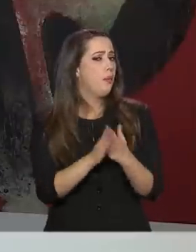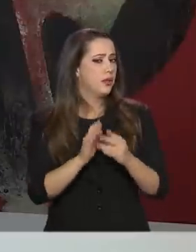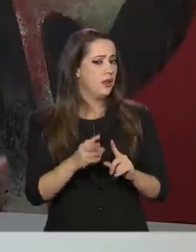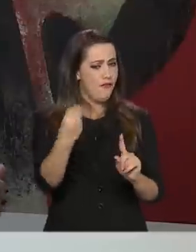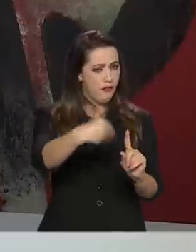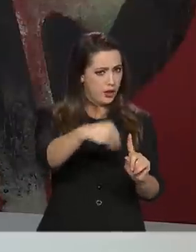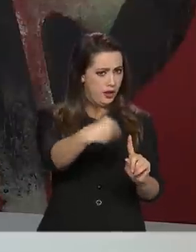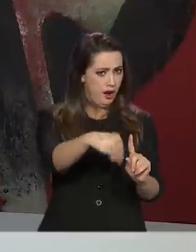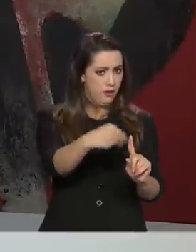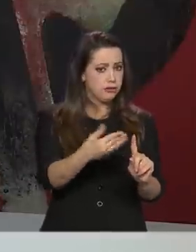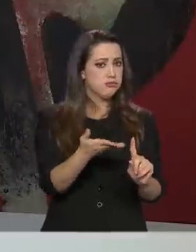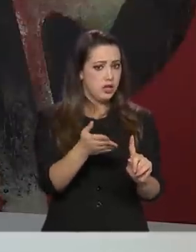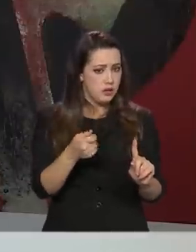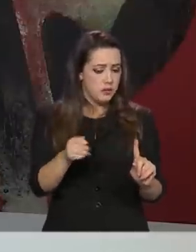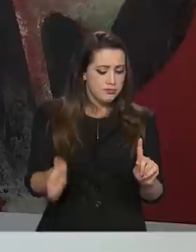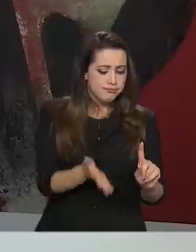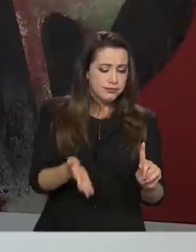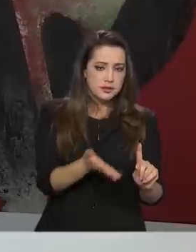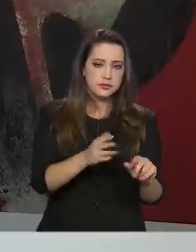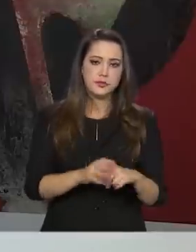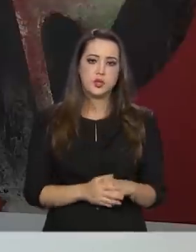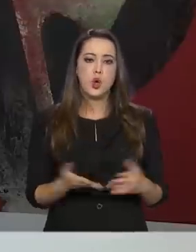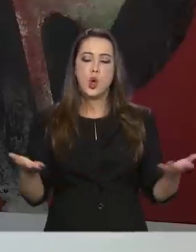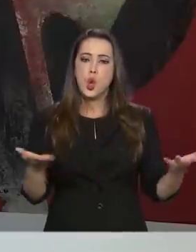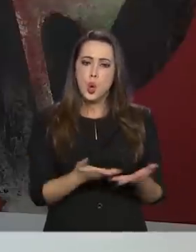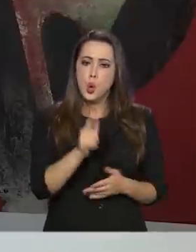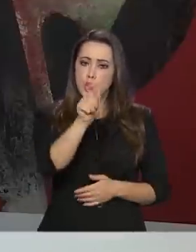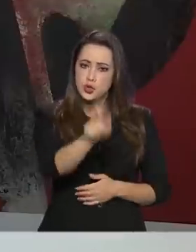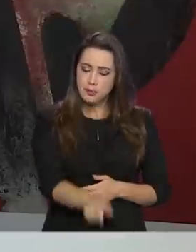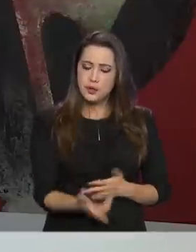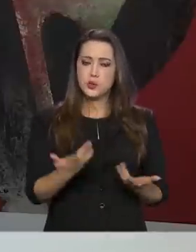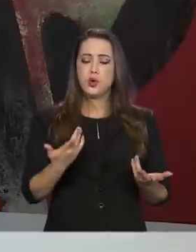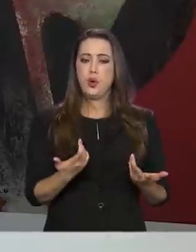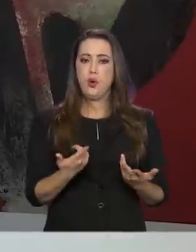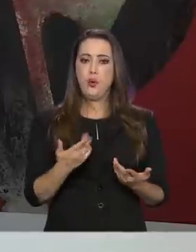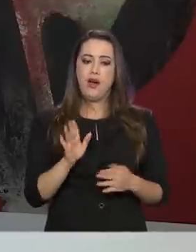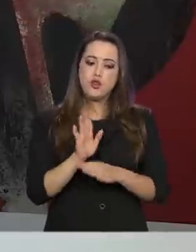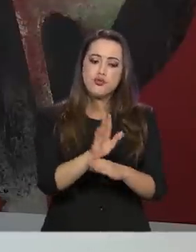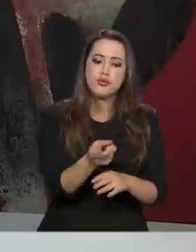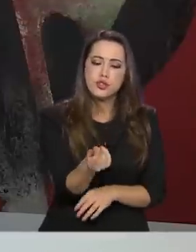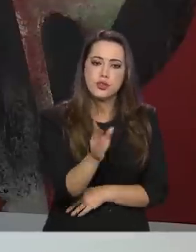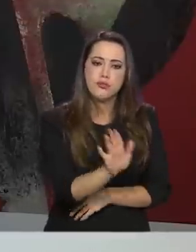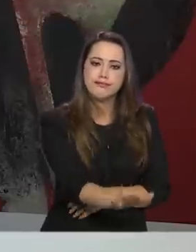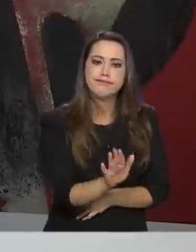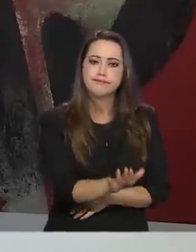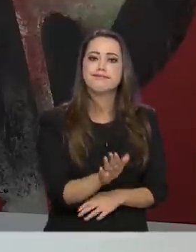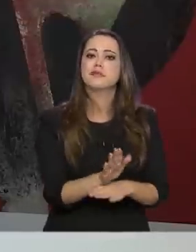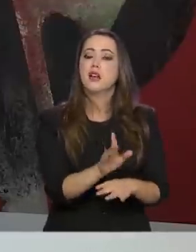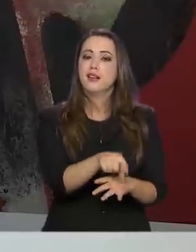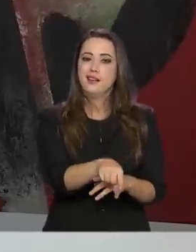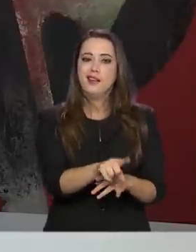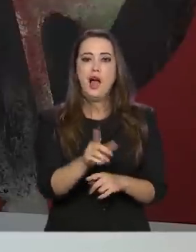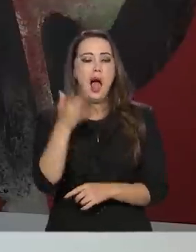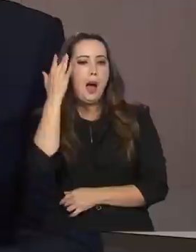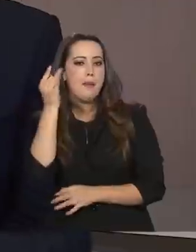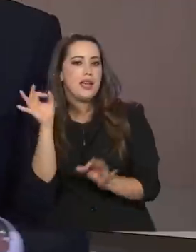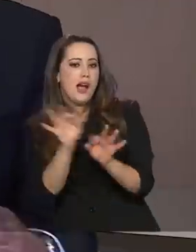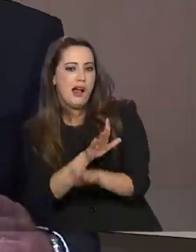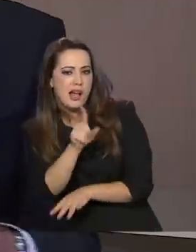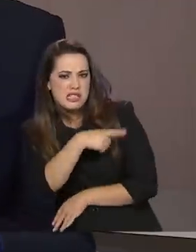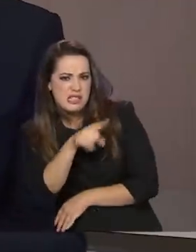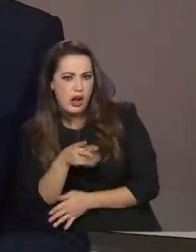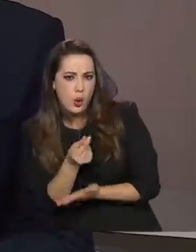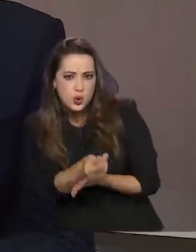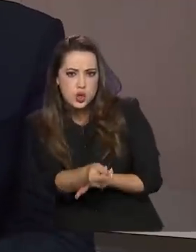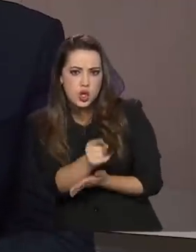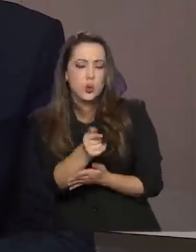eu der uma renda para um indivíduo hoje e tirá-lo da pobreza, se amanhã eu não aparecer, ele volta a ser pobre. Então, na verdade, na essência, ele nunca deixou de A política